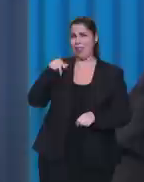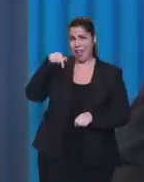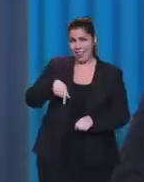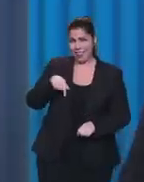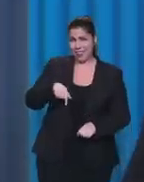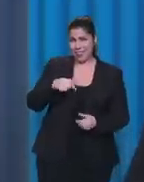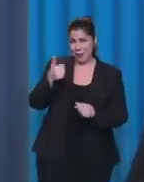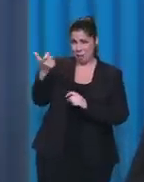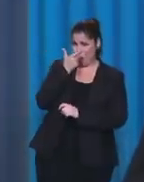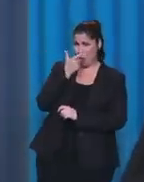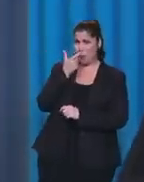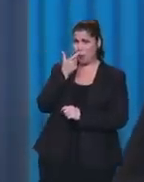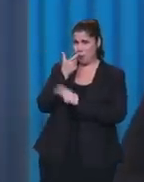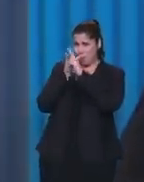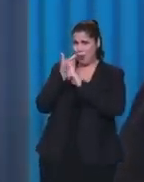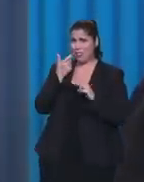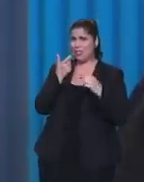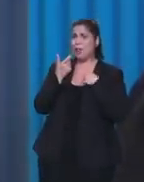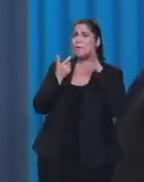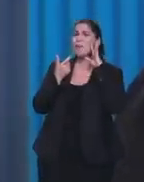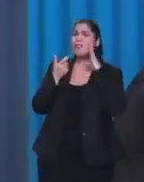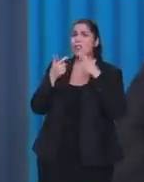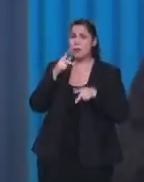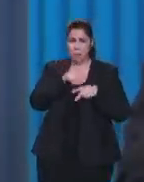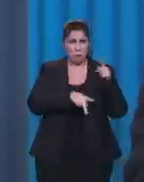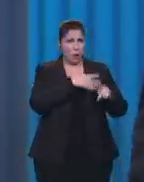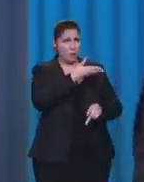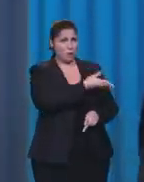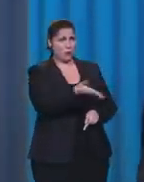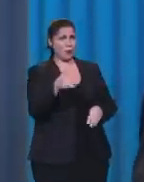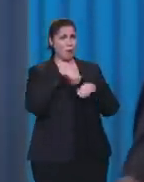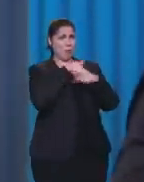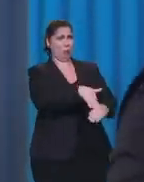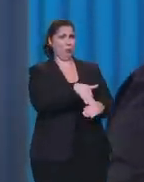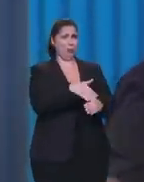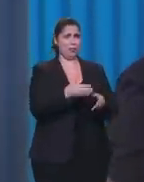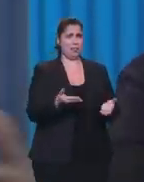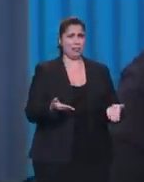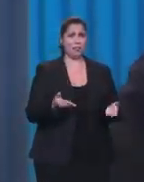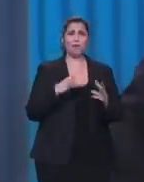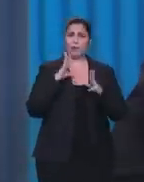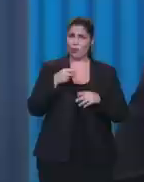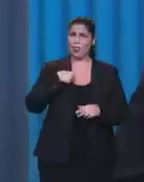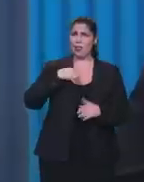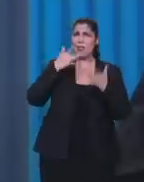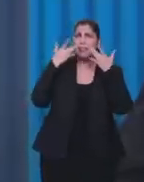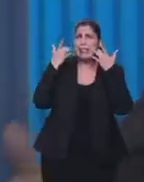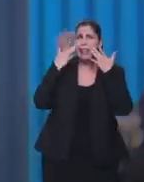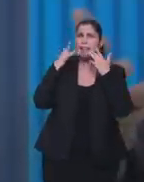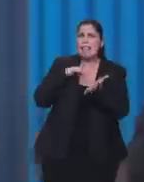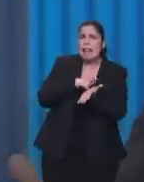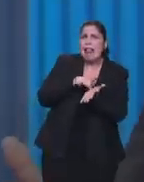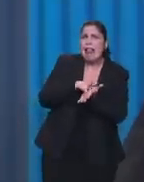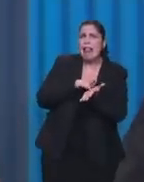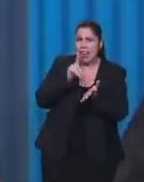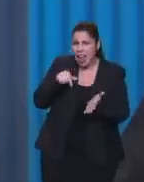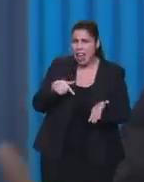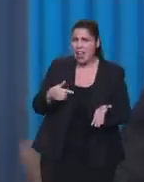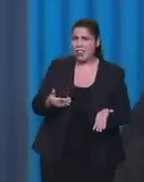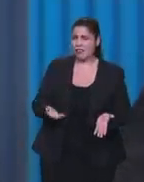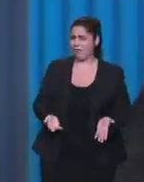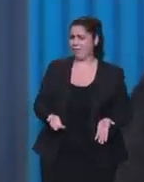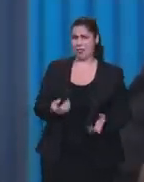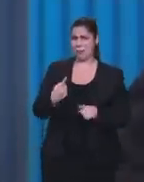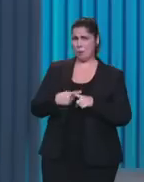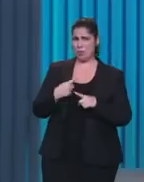imagine o que é que vocês não fazem com o povo. Tudo então aqui é um teatro, uma grande mentira. Porque se vocês são capazes de